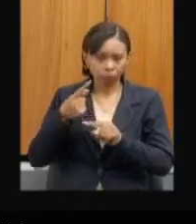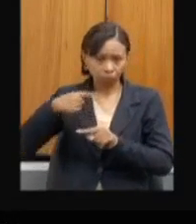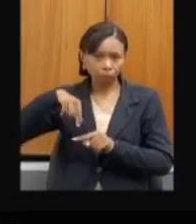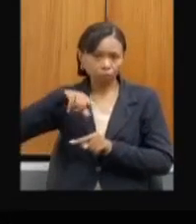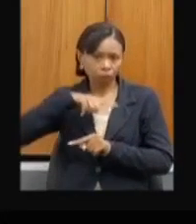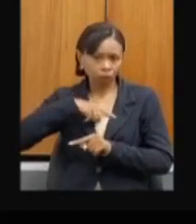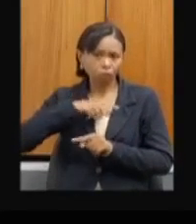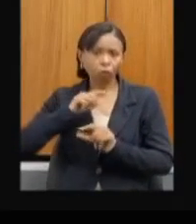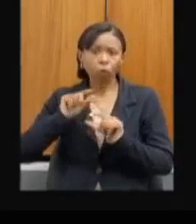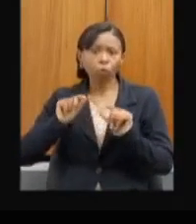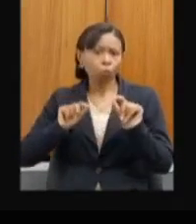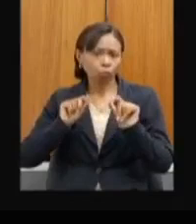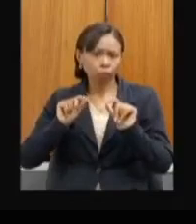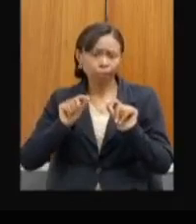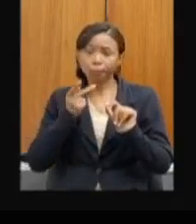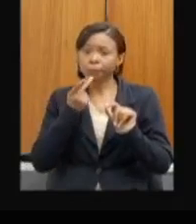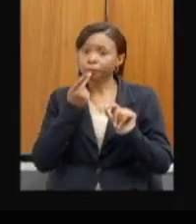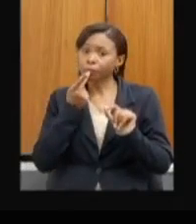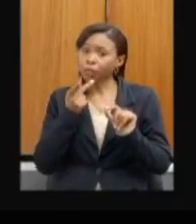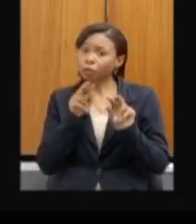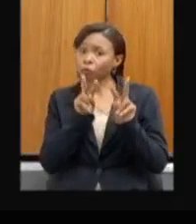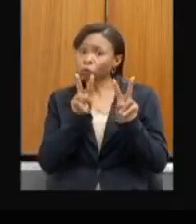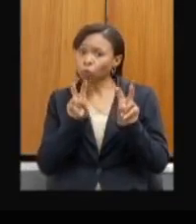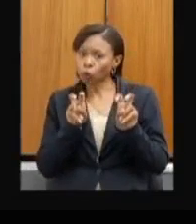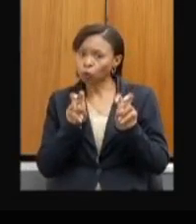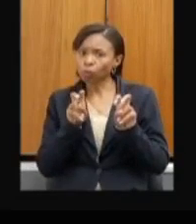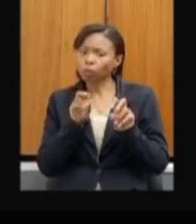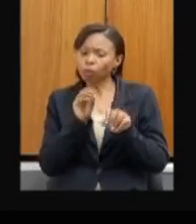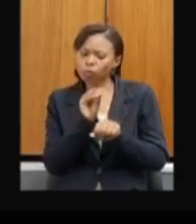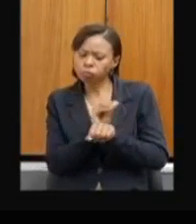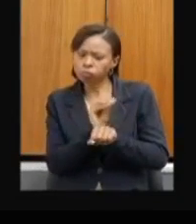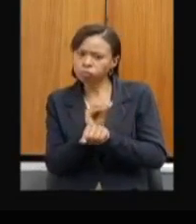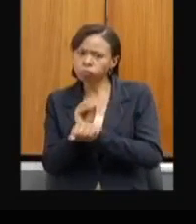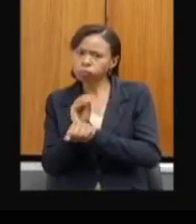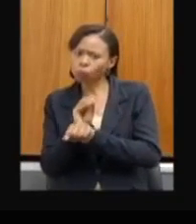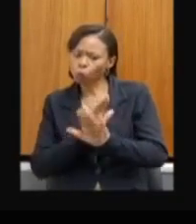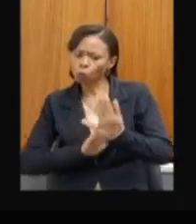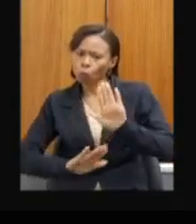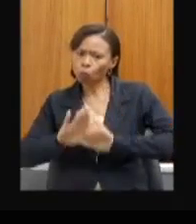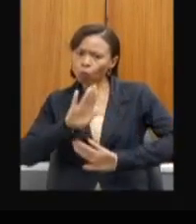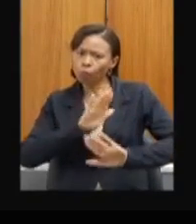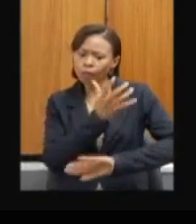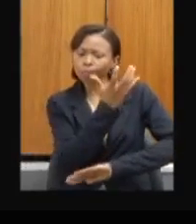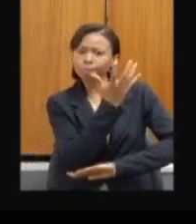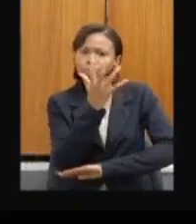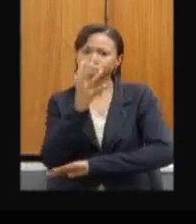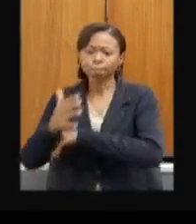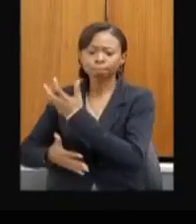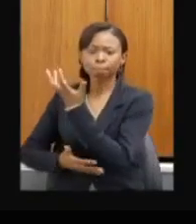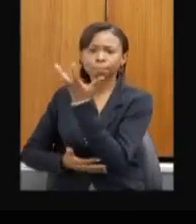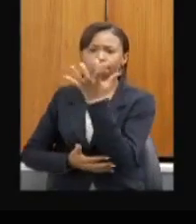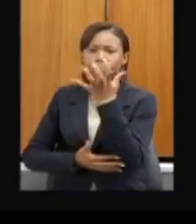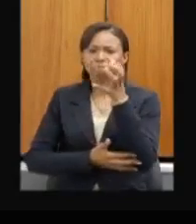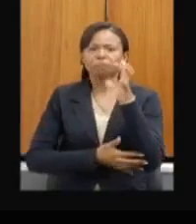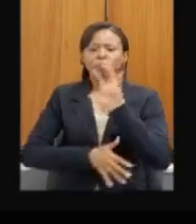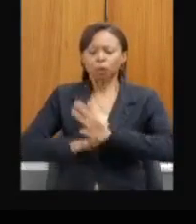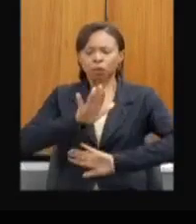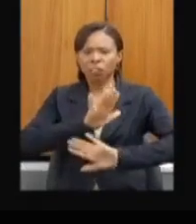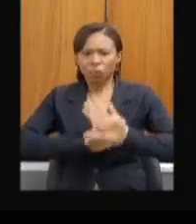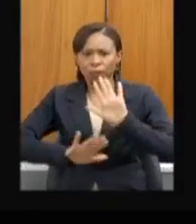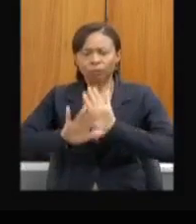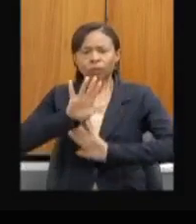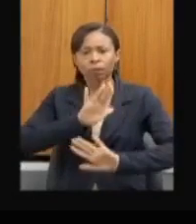da preservação do meio ambiente, da conciliação da preservação com a produção